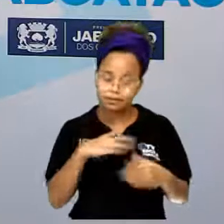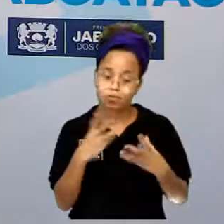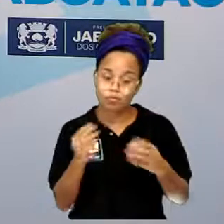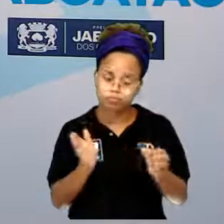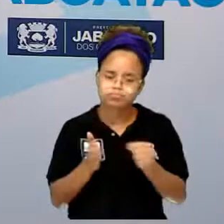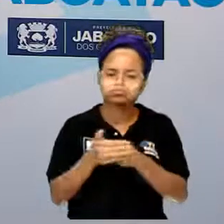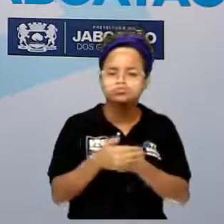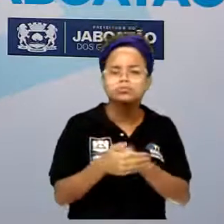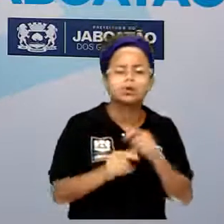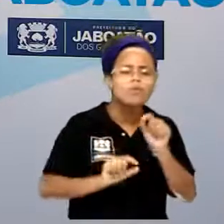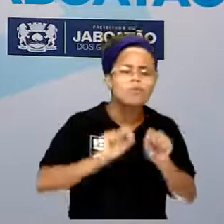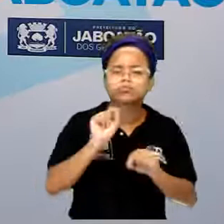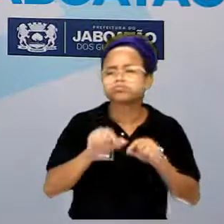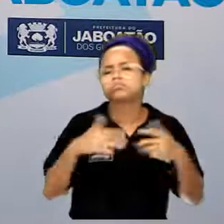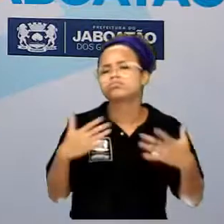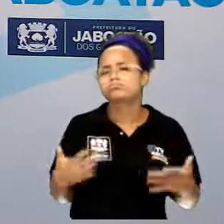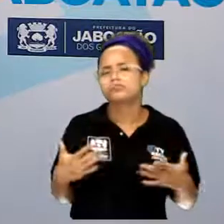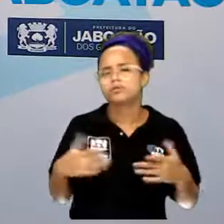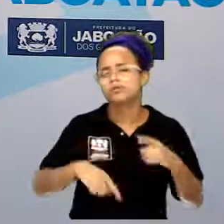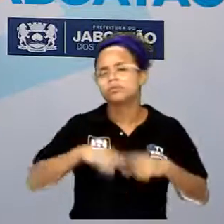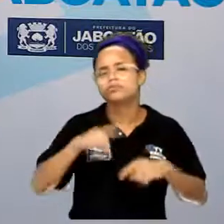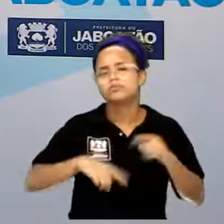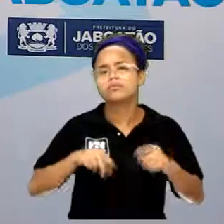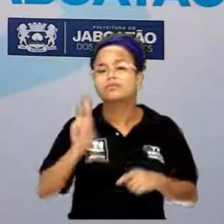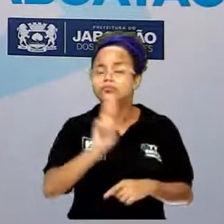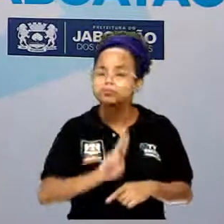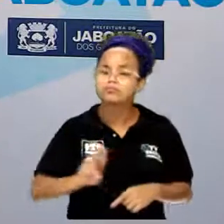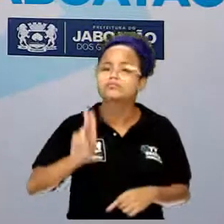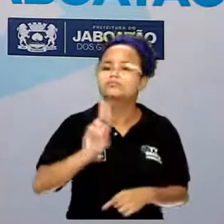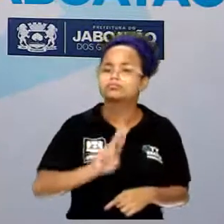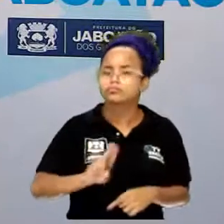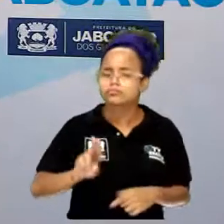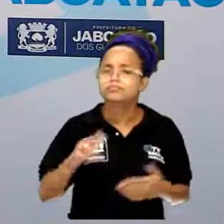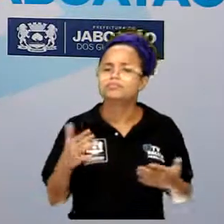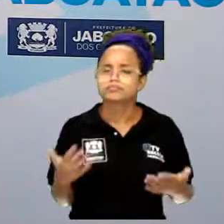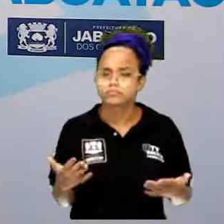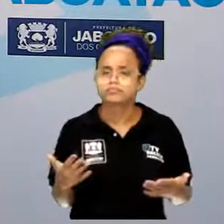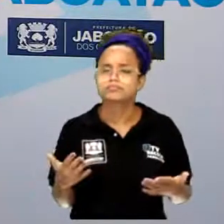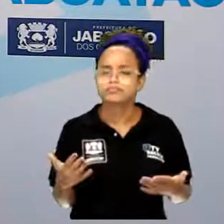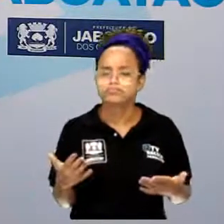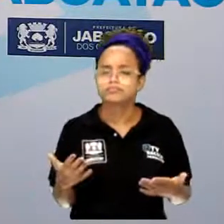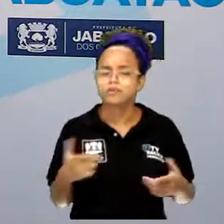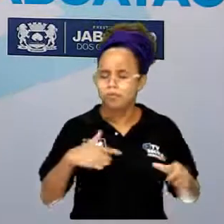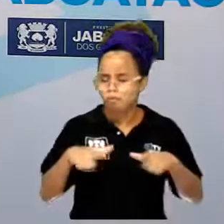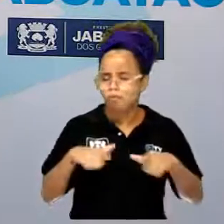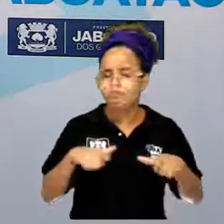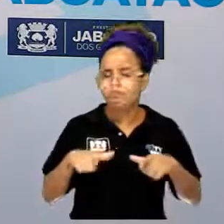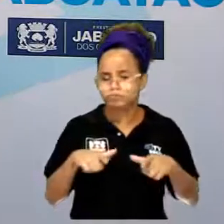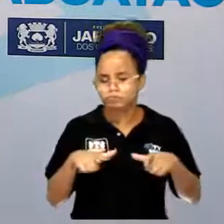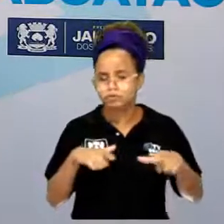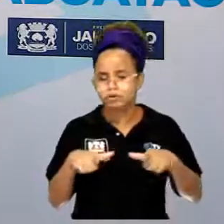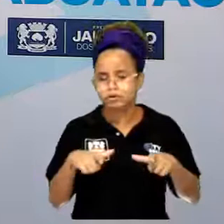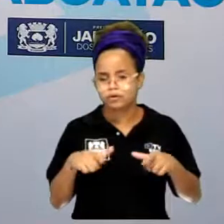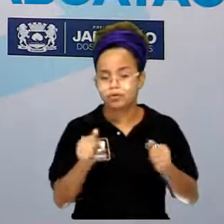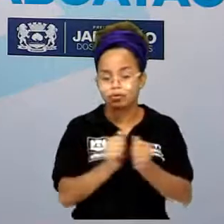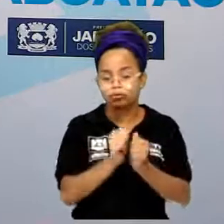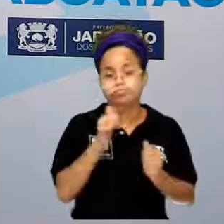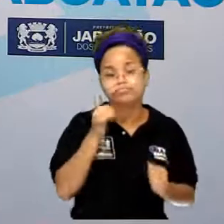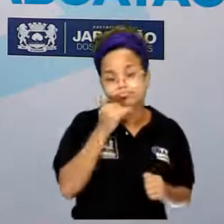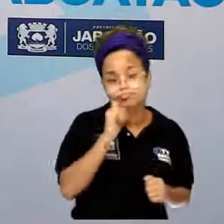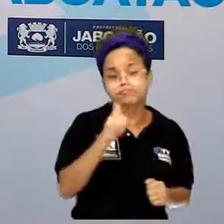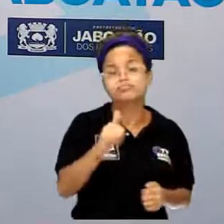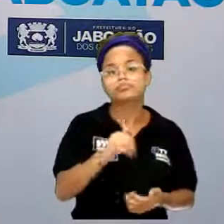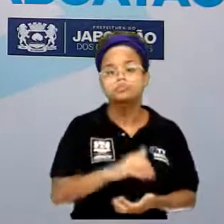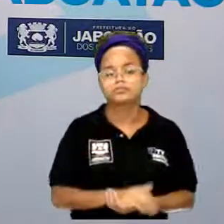Então, quais são os materiais que você vai utilizar para esses aparelhos de segurança, os